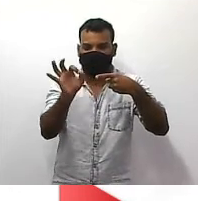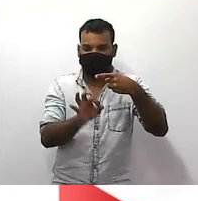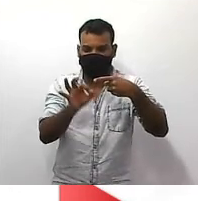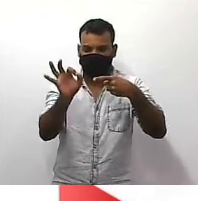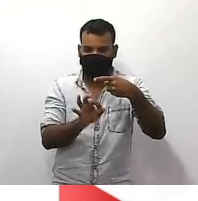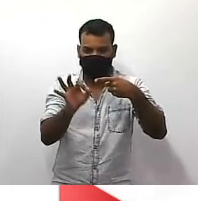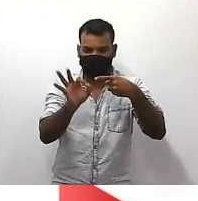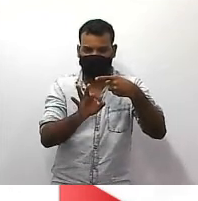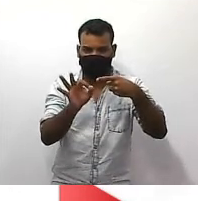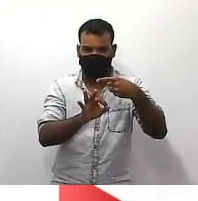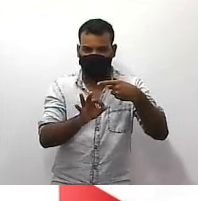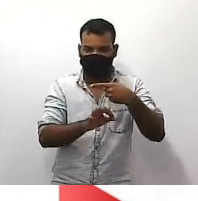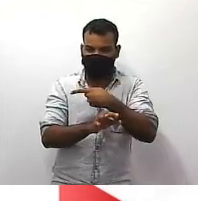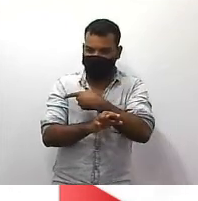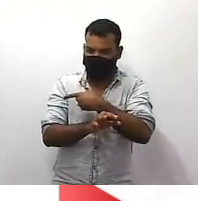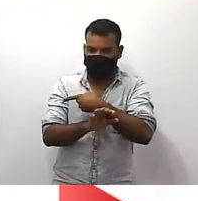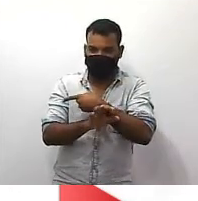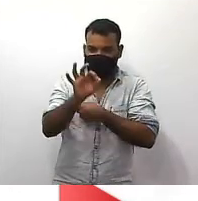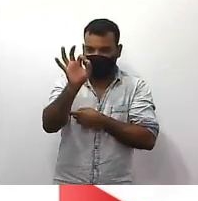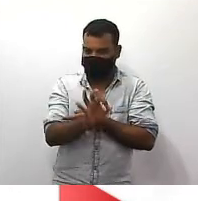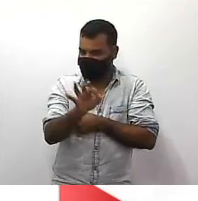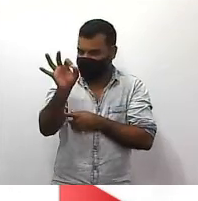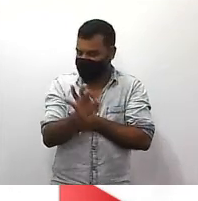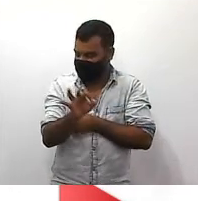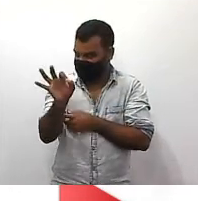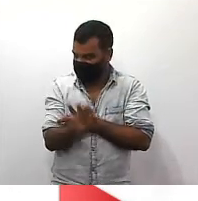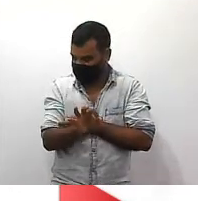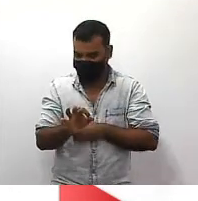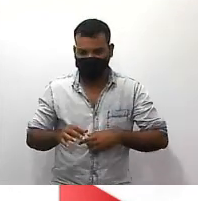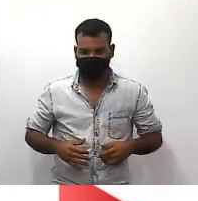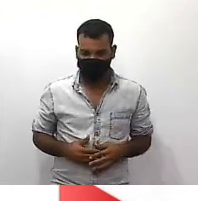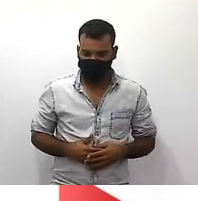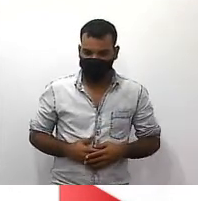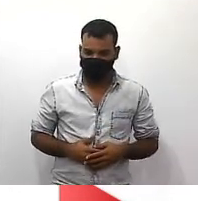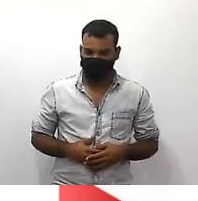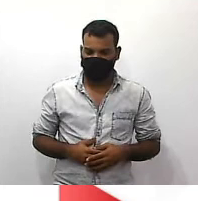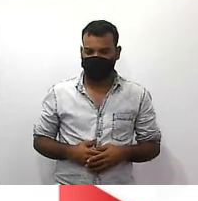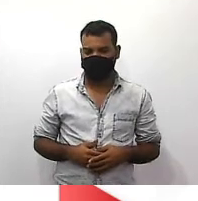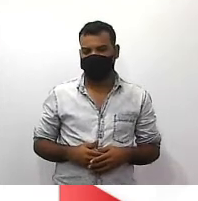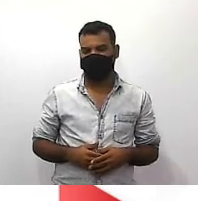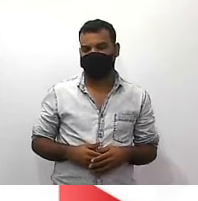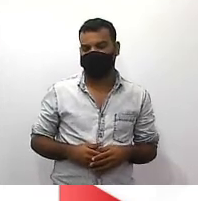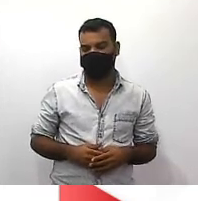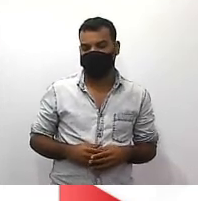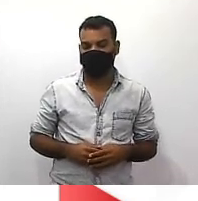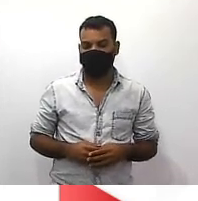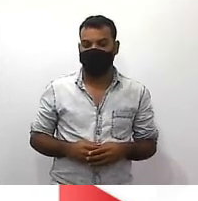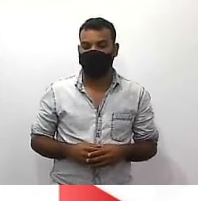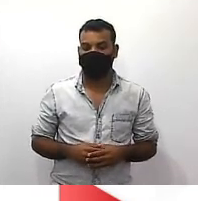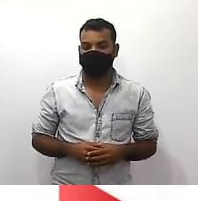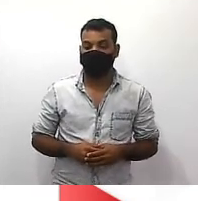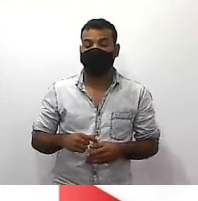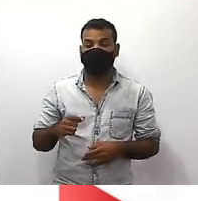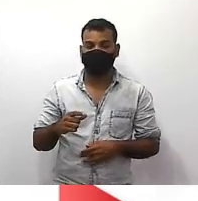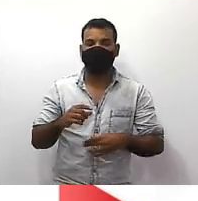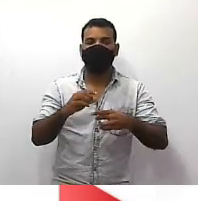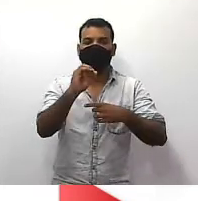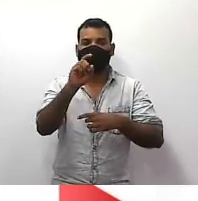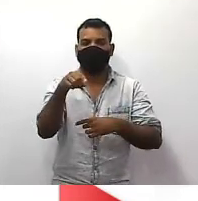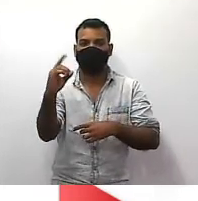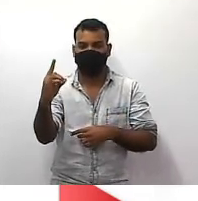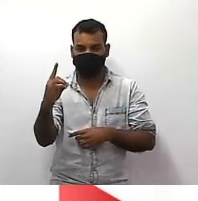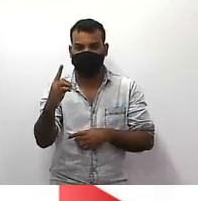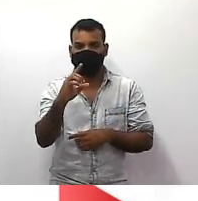o próprio nome tá deixando mais claro pra vocês e ao fazer essa divisão eu vou ter a a taxa não esquece disso tá